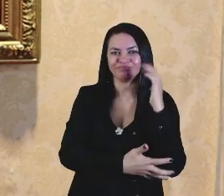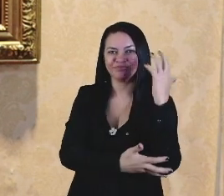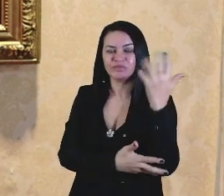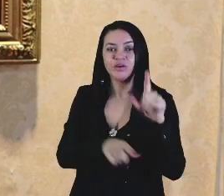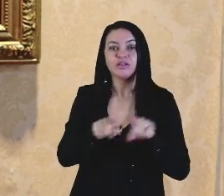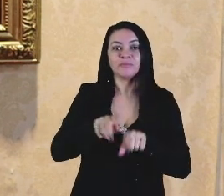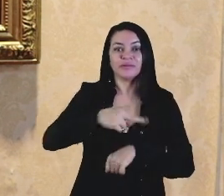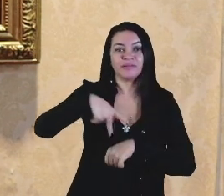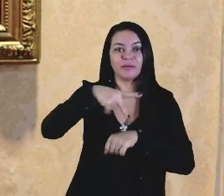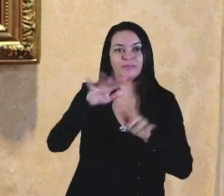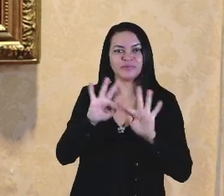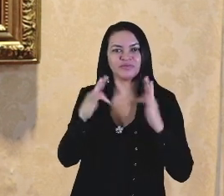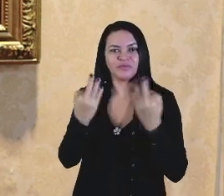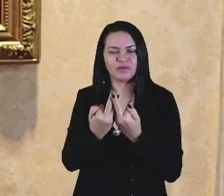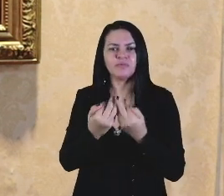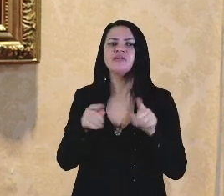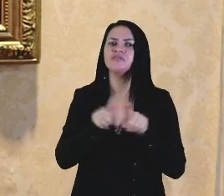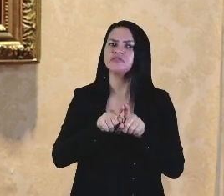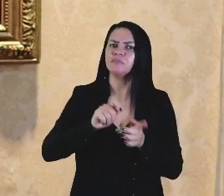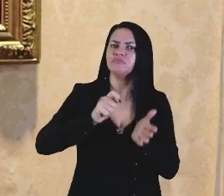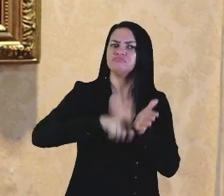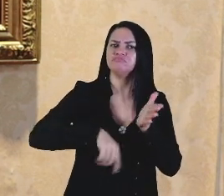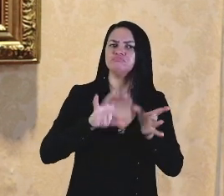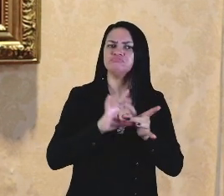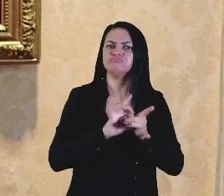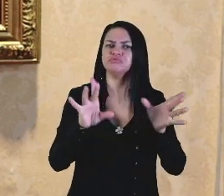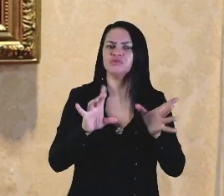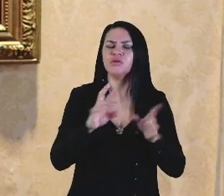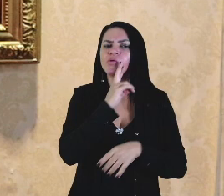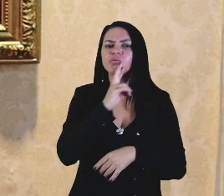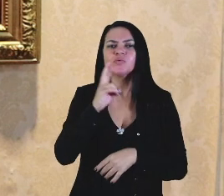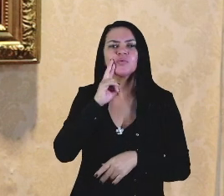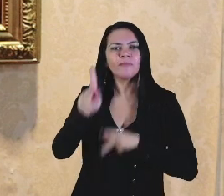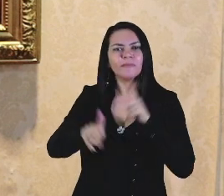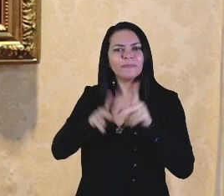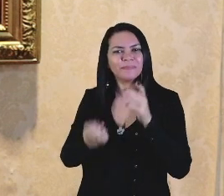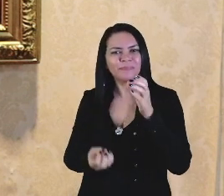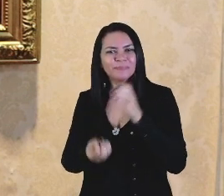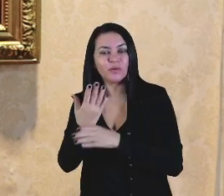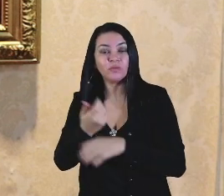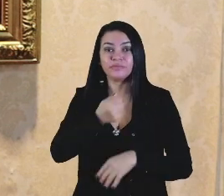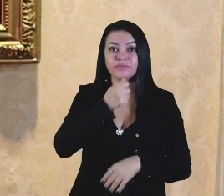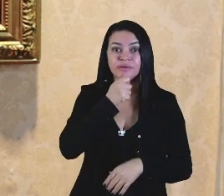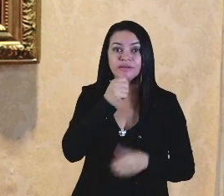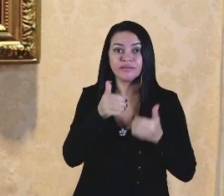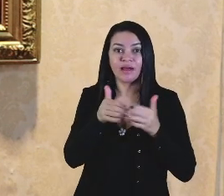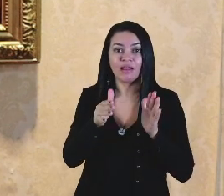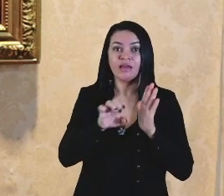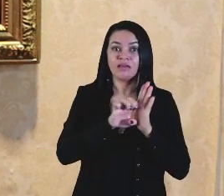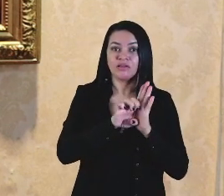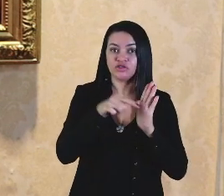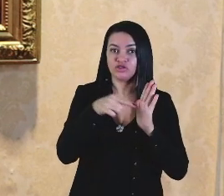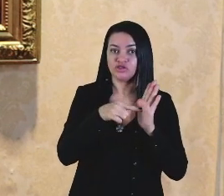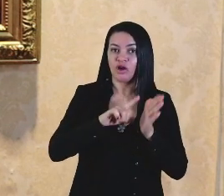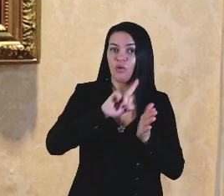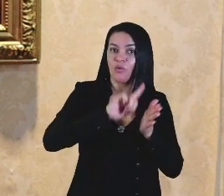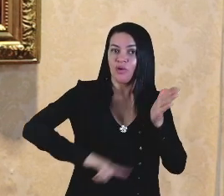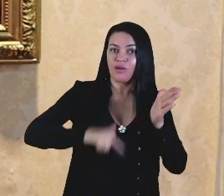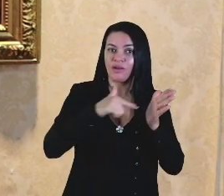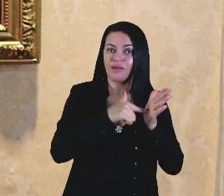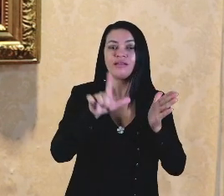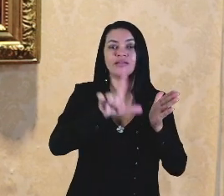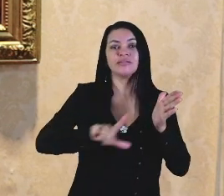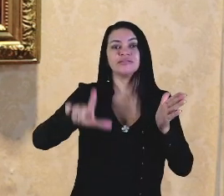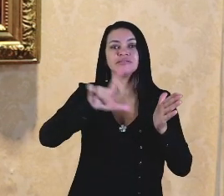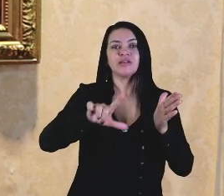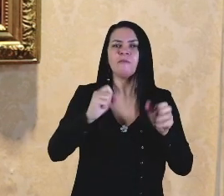Família, bem como autorização de implantação do restaurante popular e ainda o lançamento do edital de licitação para